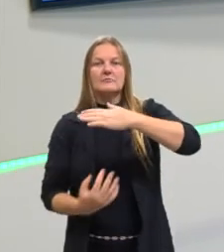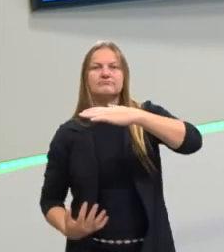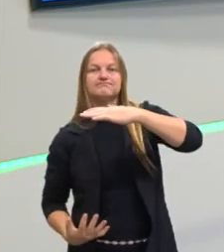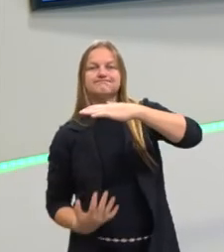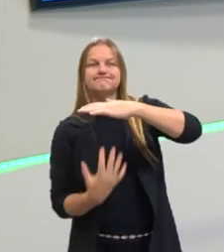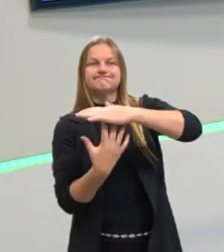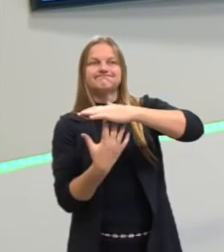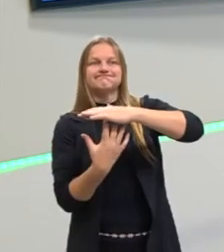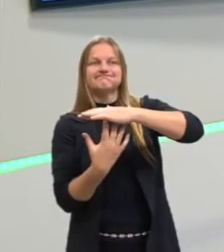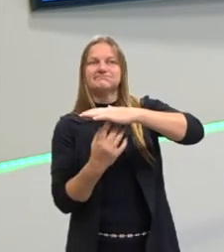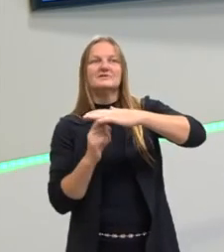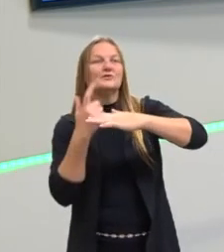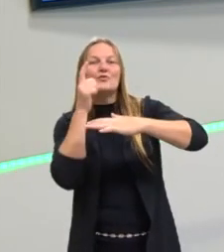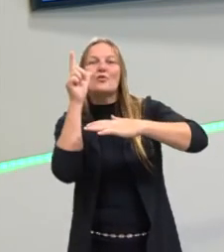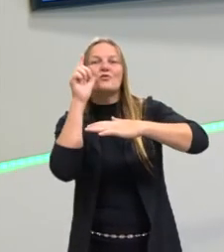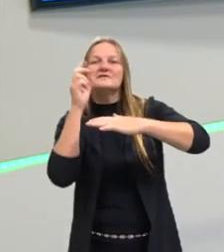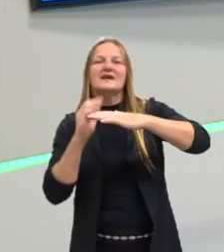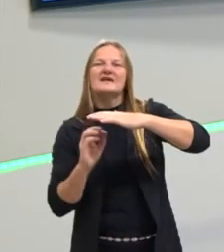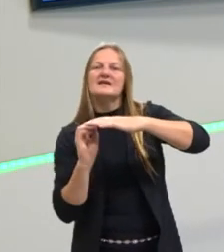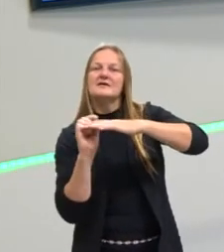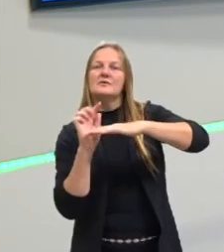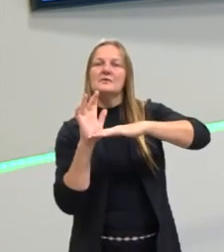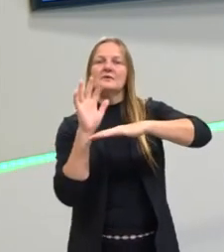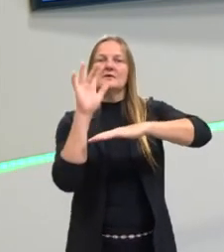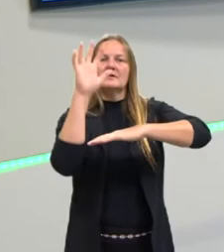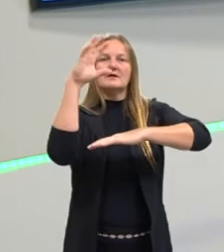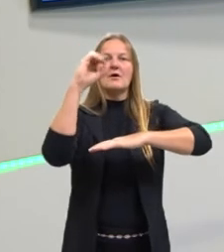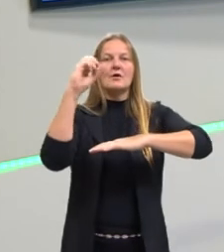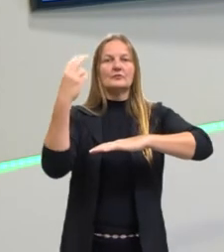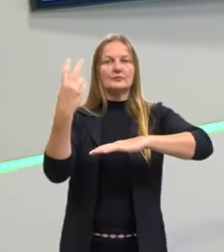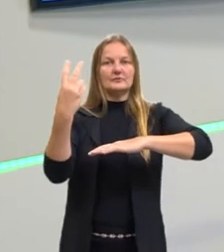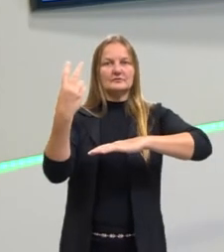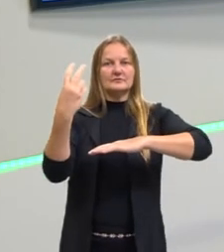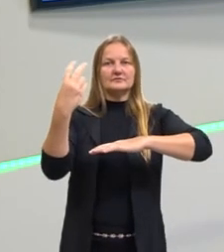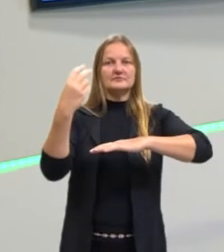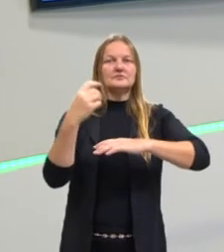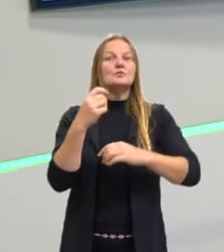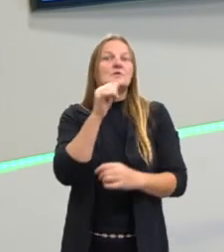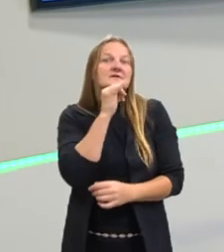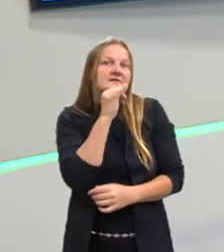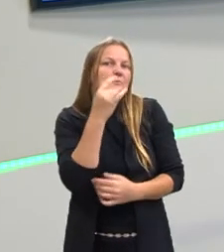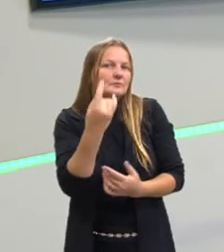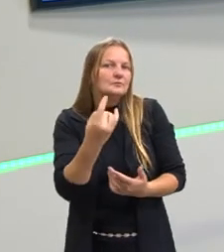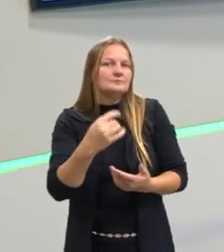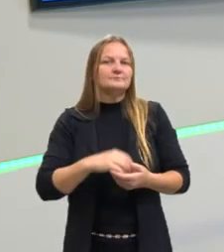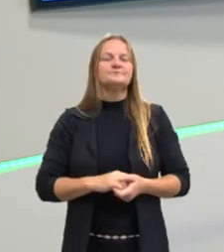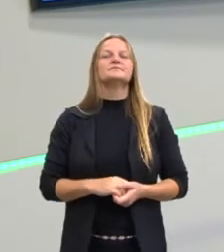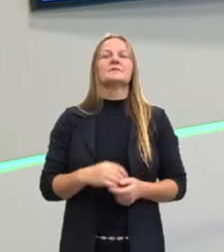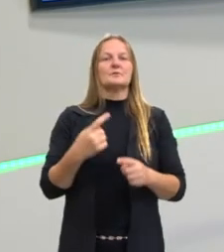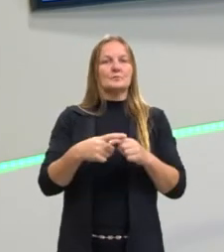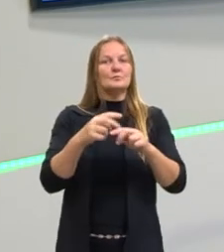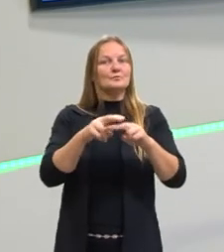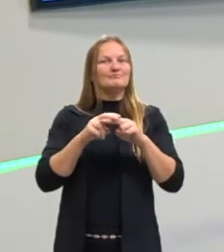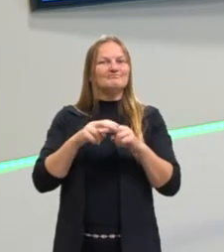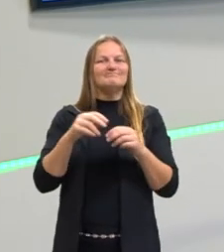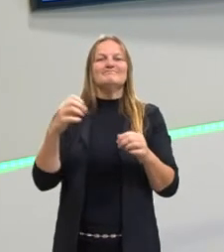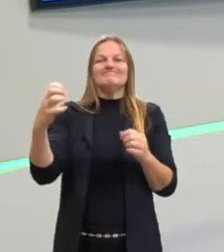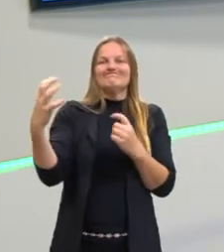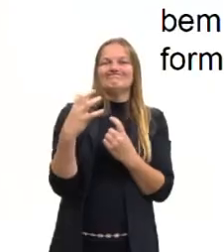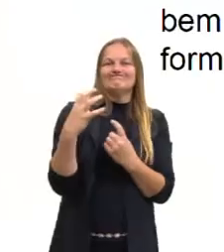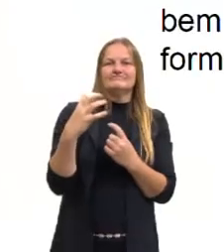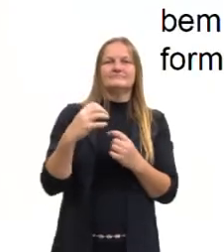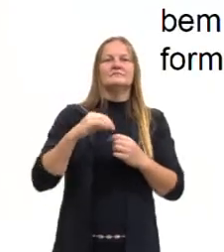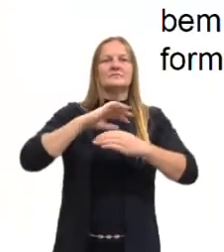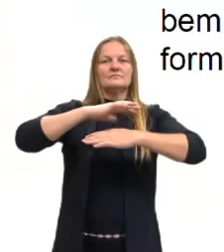Então, essa película vai impedir essa troca gasosa. Isso é só um exemplo. Então, vai afetar a